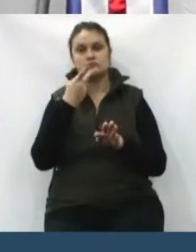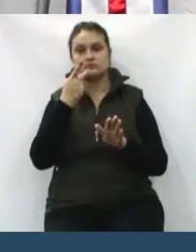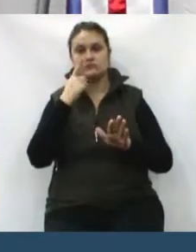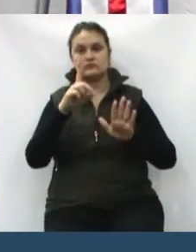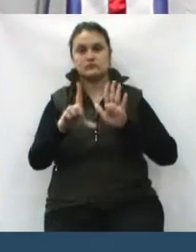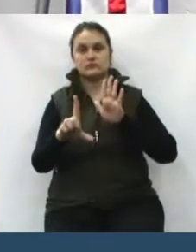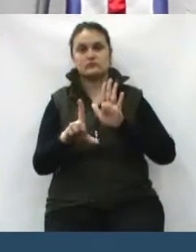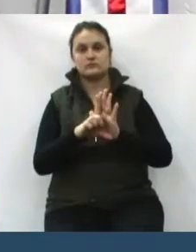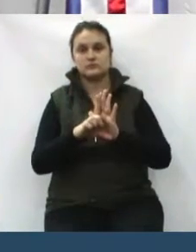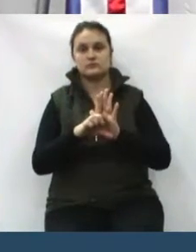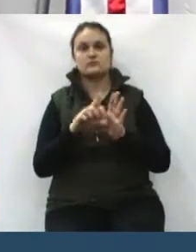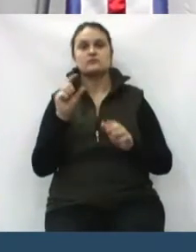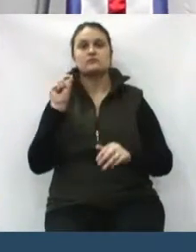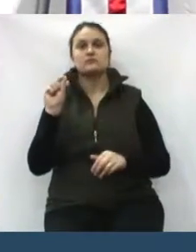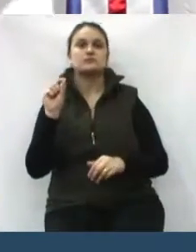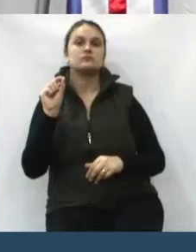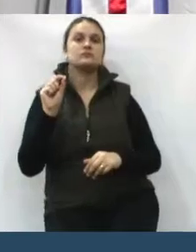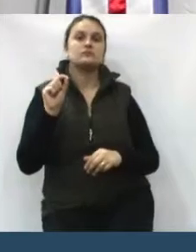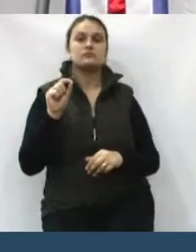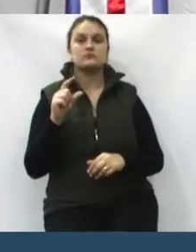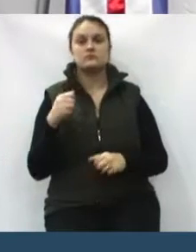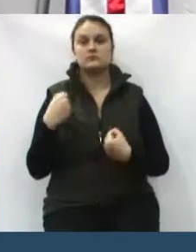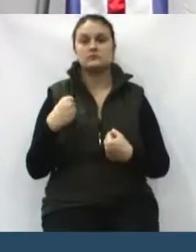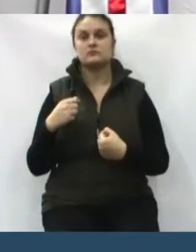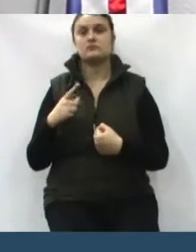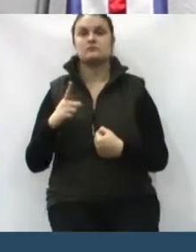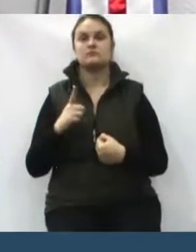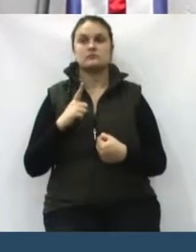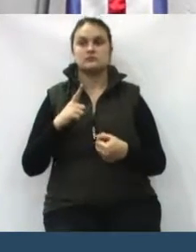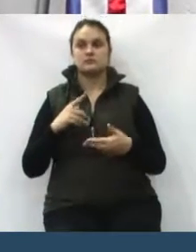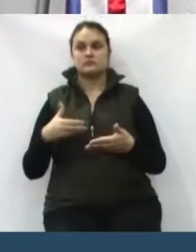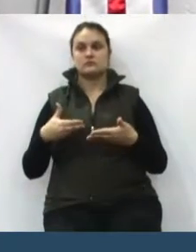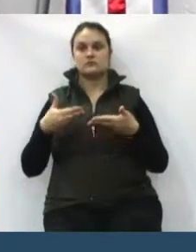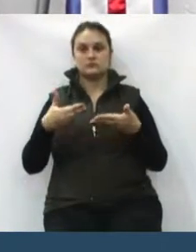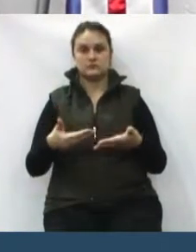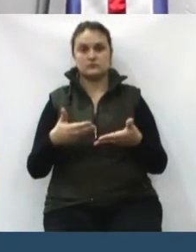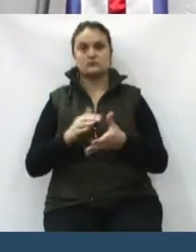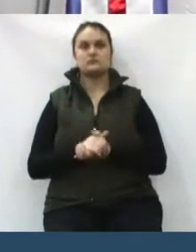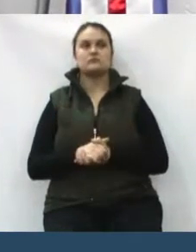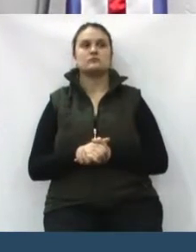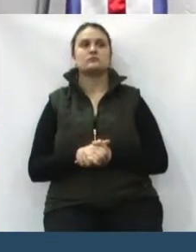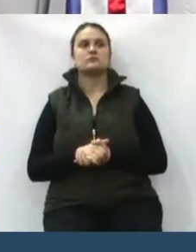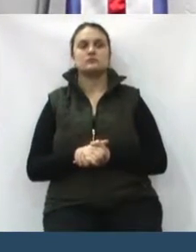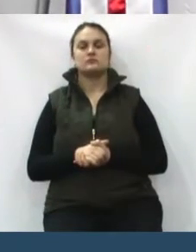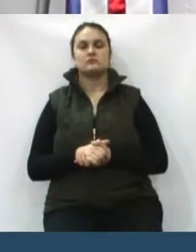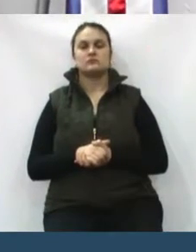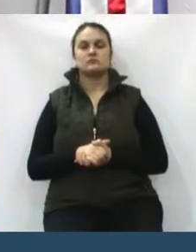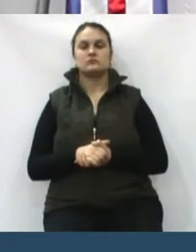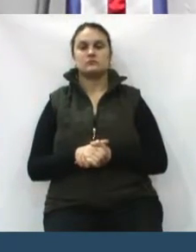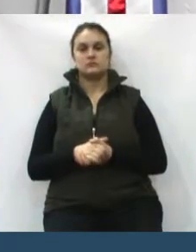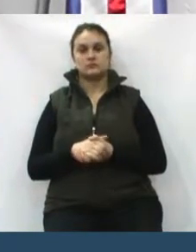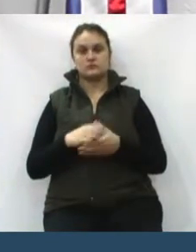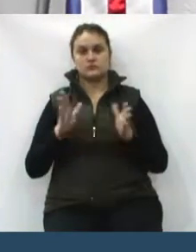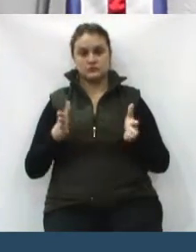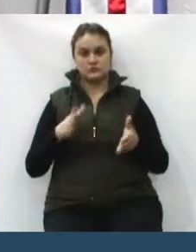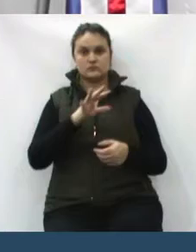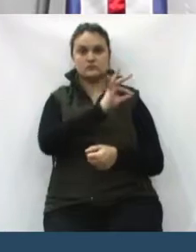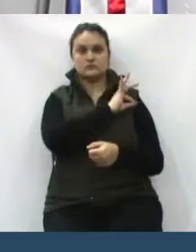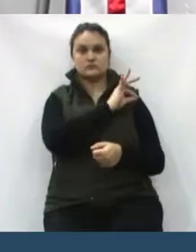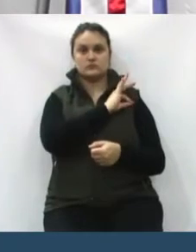que tem que ser dado, o atual prefeito